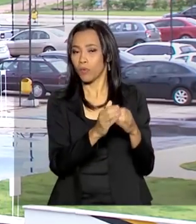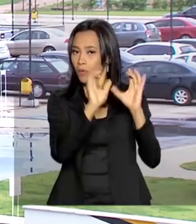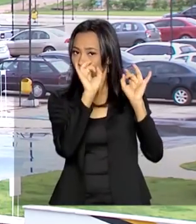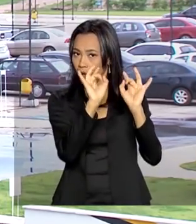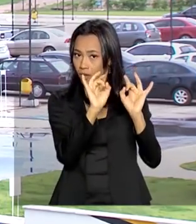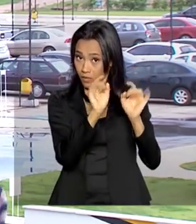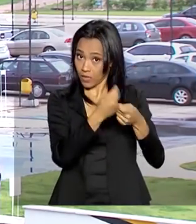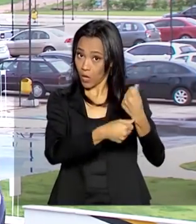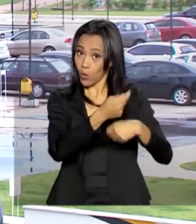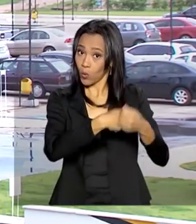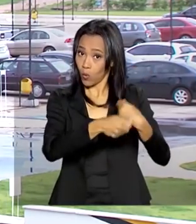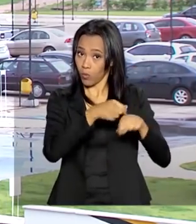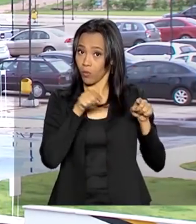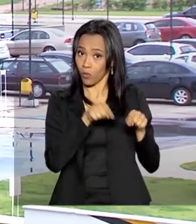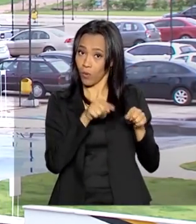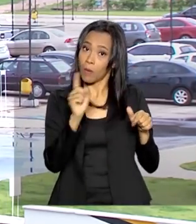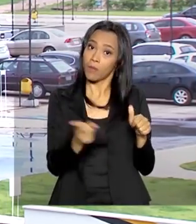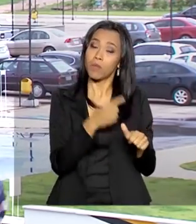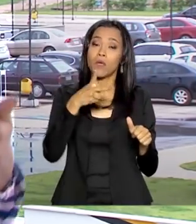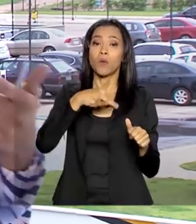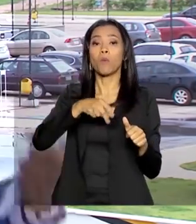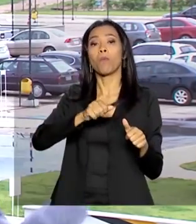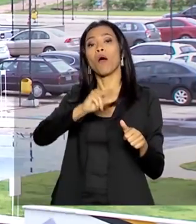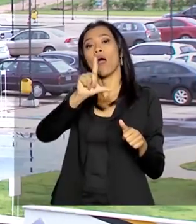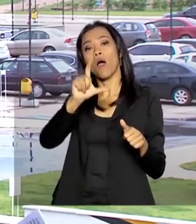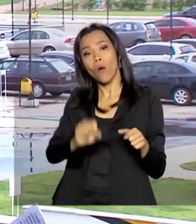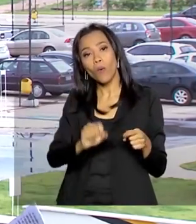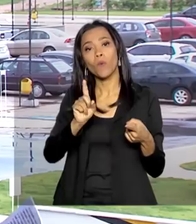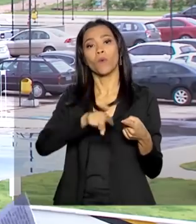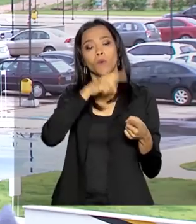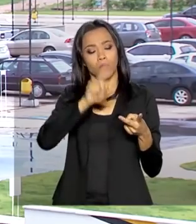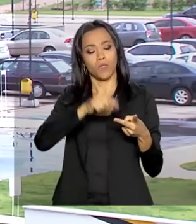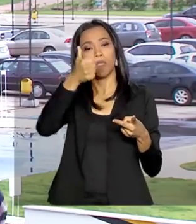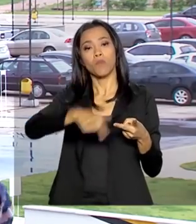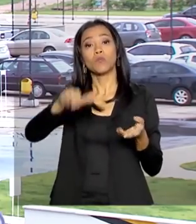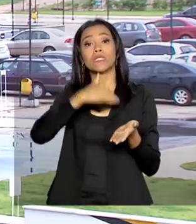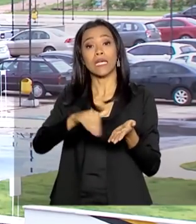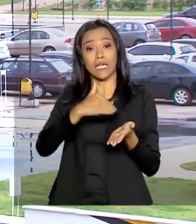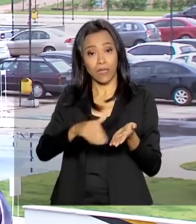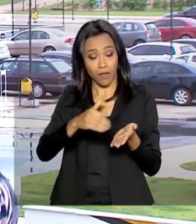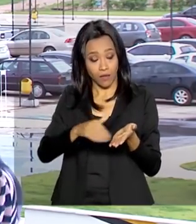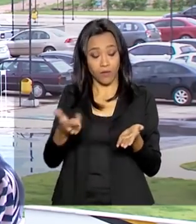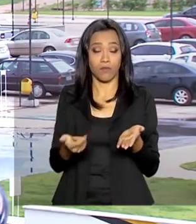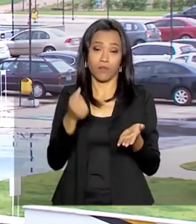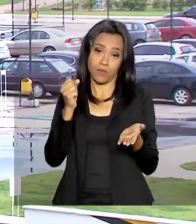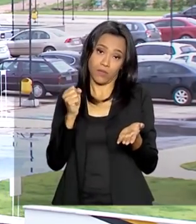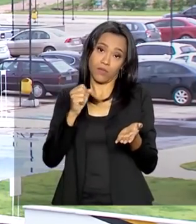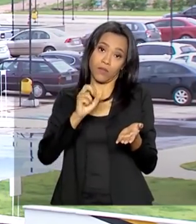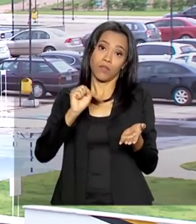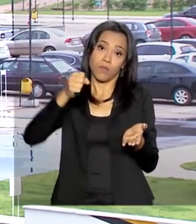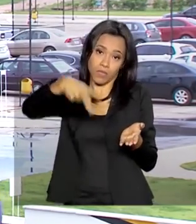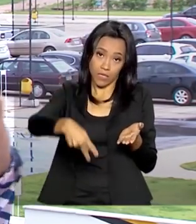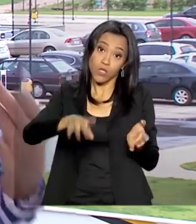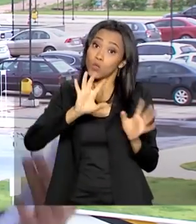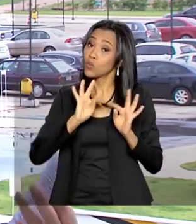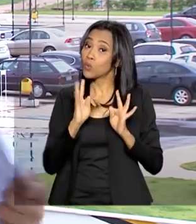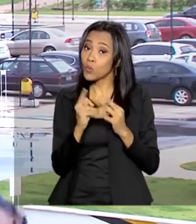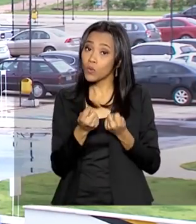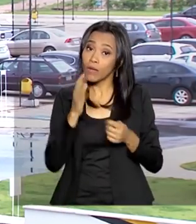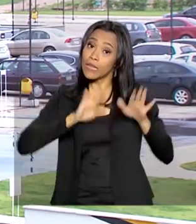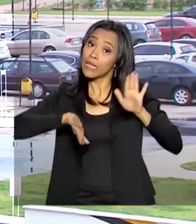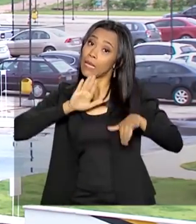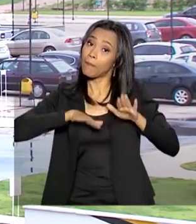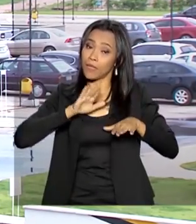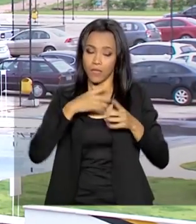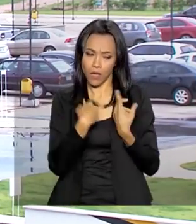especial o ministro Paulo Guedes e também o secretário da Previdência, Rogério Marinho. Tudo vai depender da negociação e também